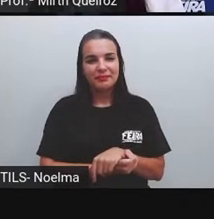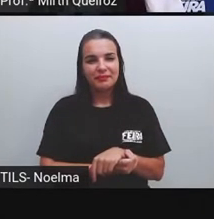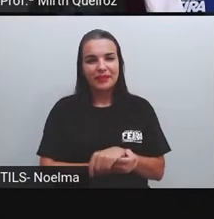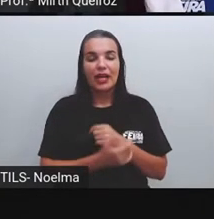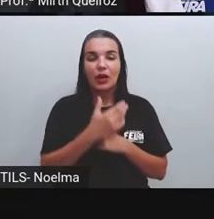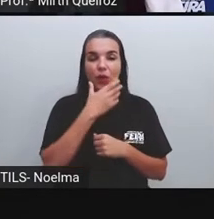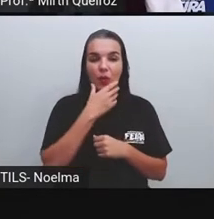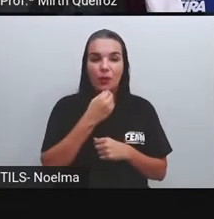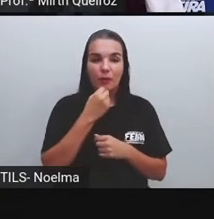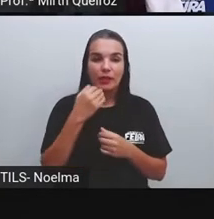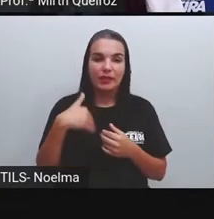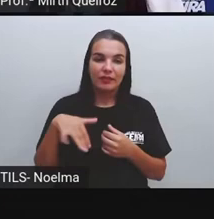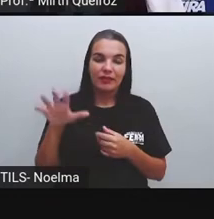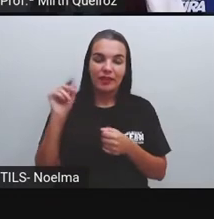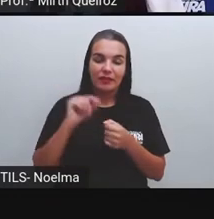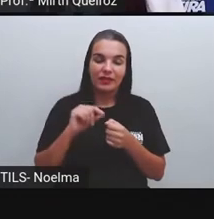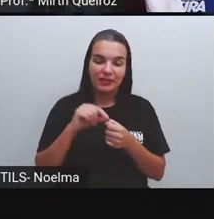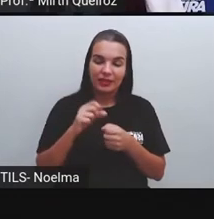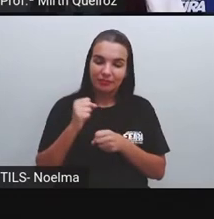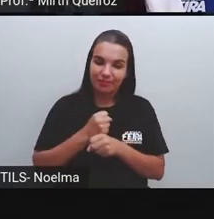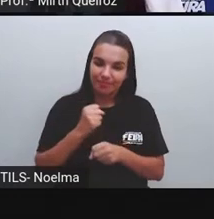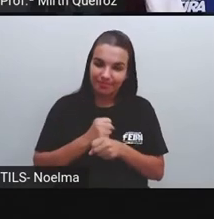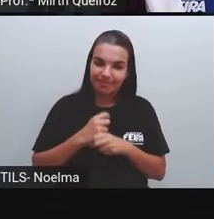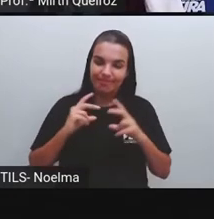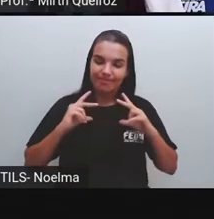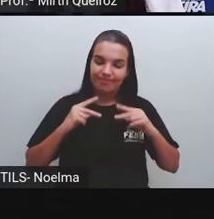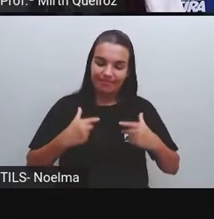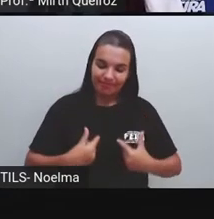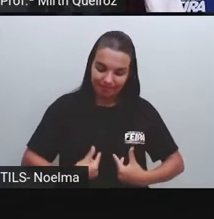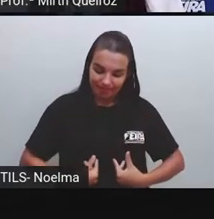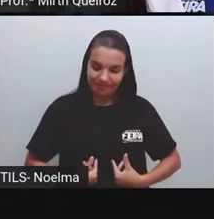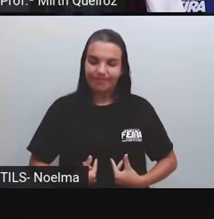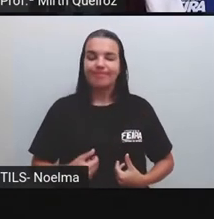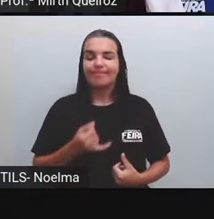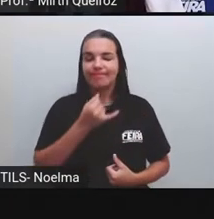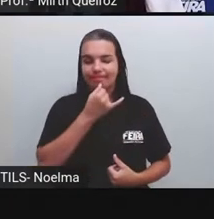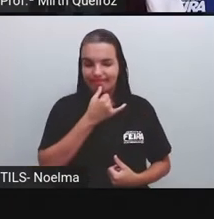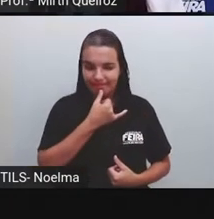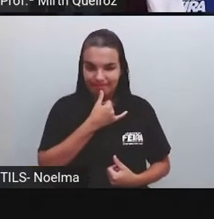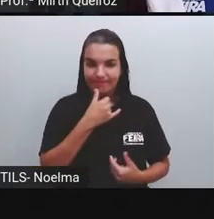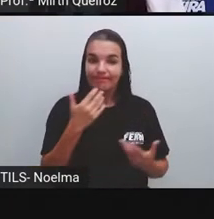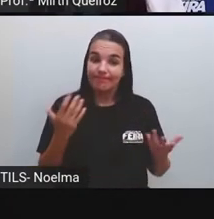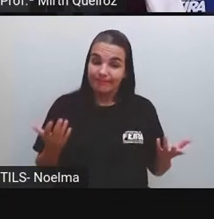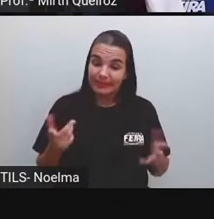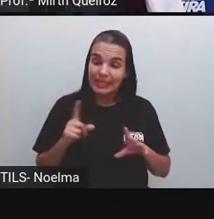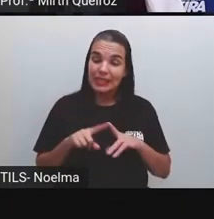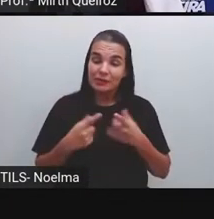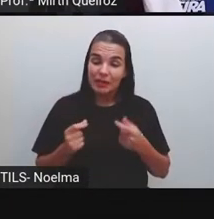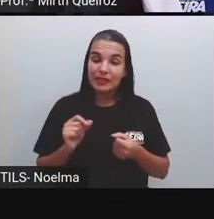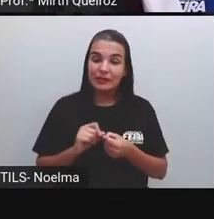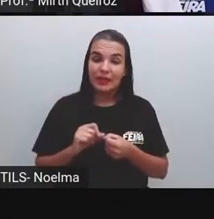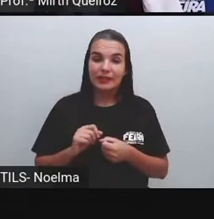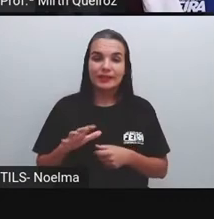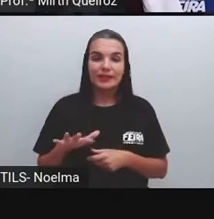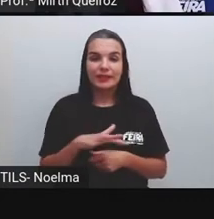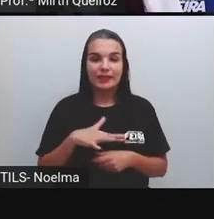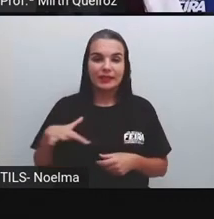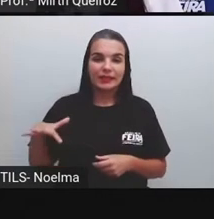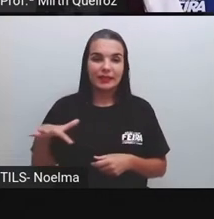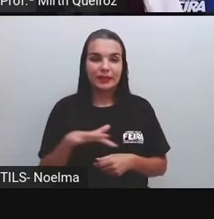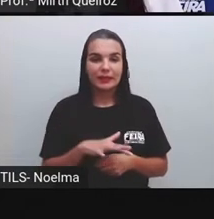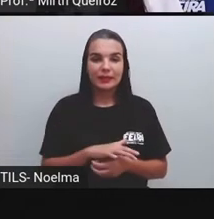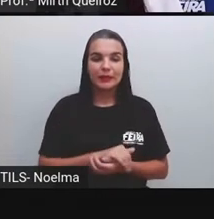criada a partir da intervenção do homem, né? O homem transforma esse espaço, certo?